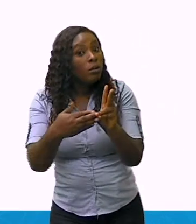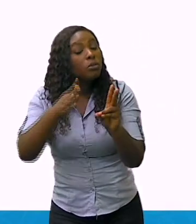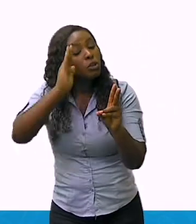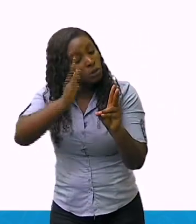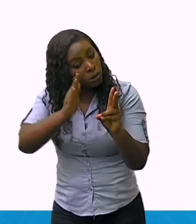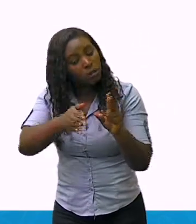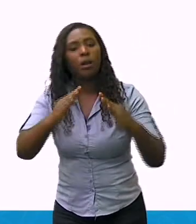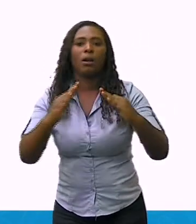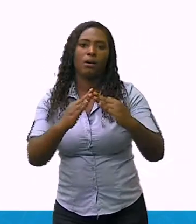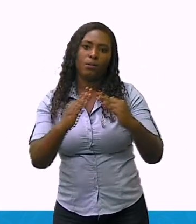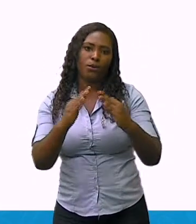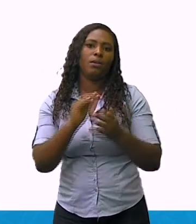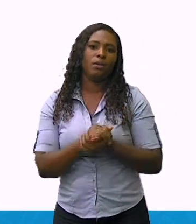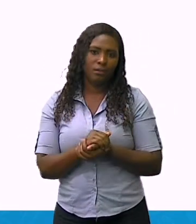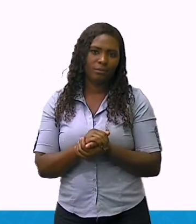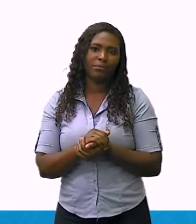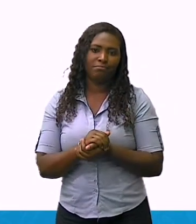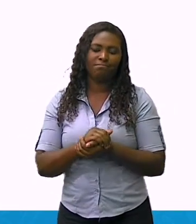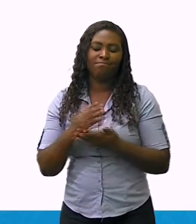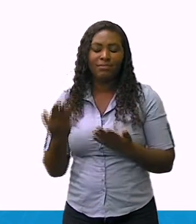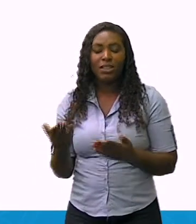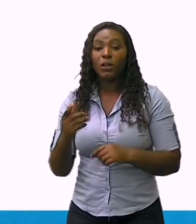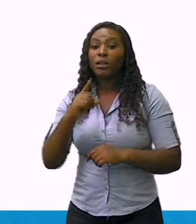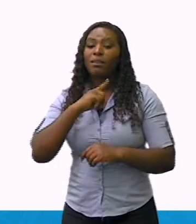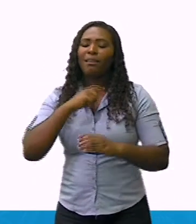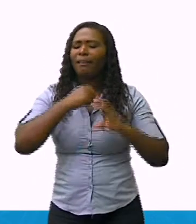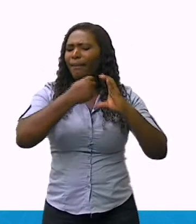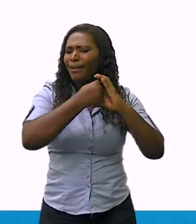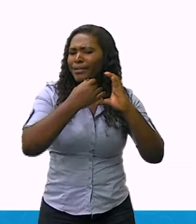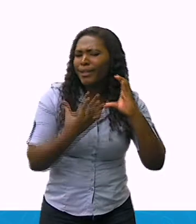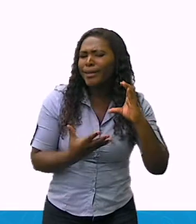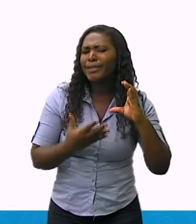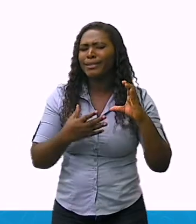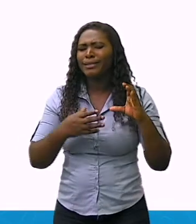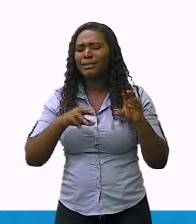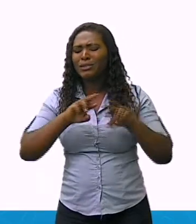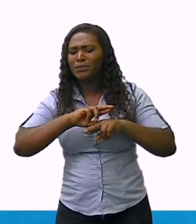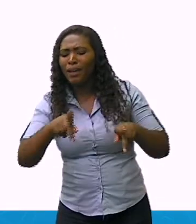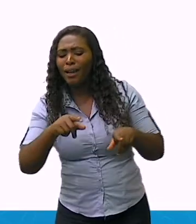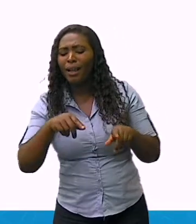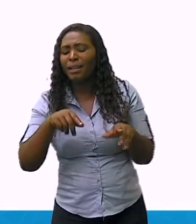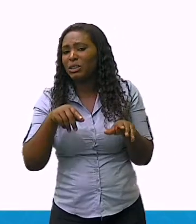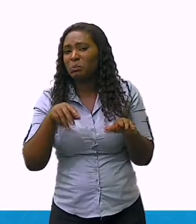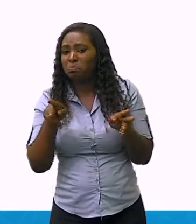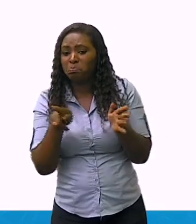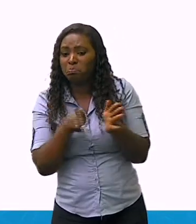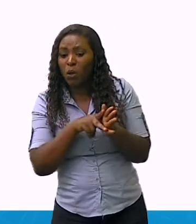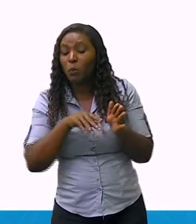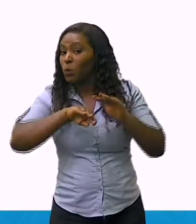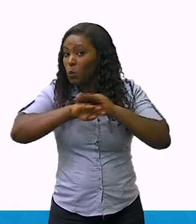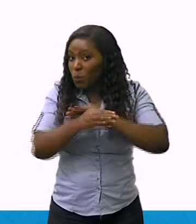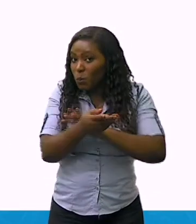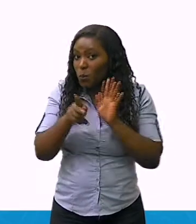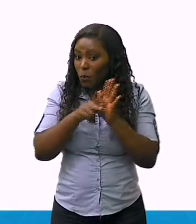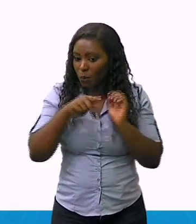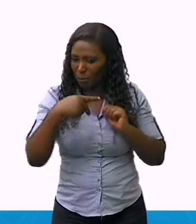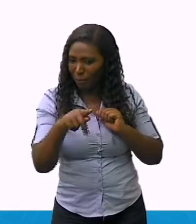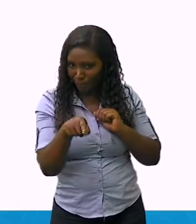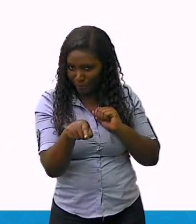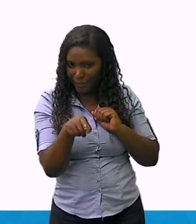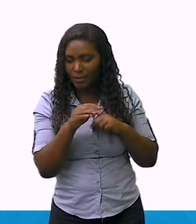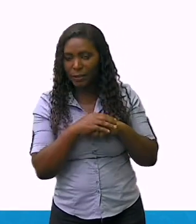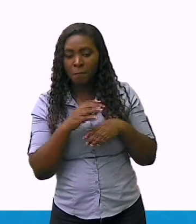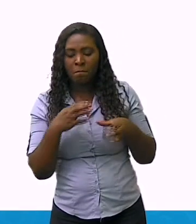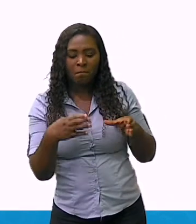grupos com características diferentes. São diversas as tribos localizadas em diferentes